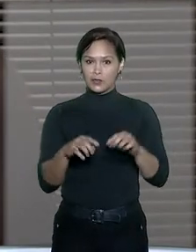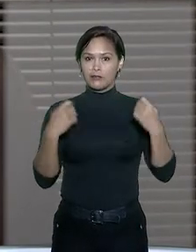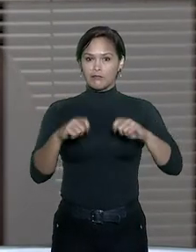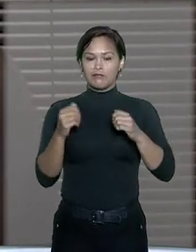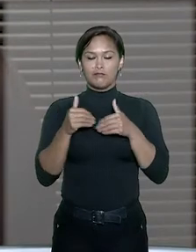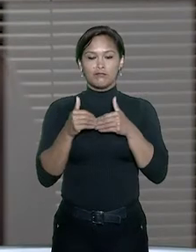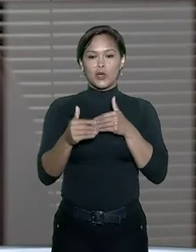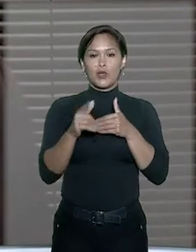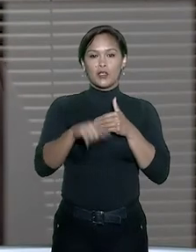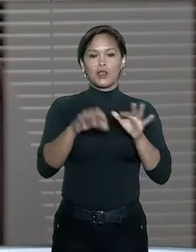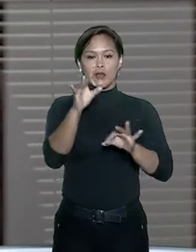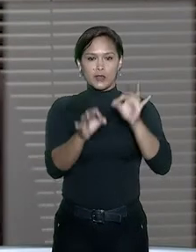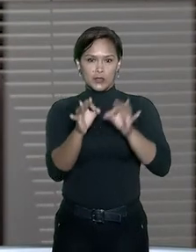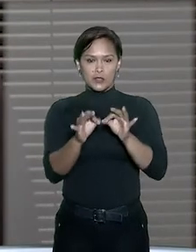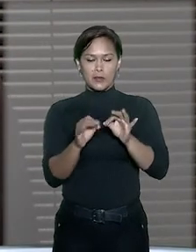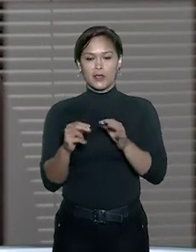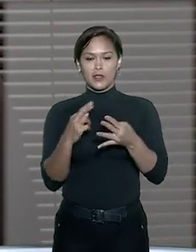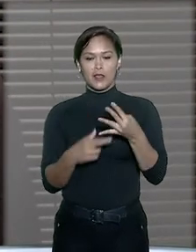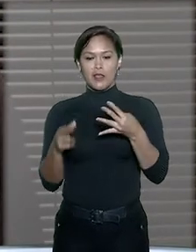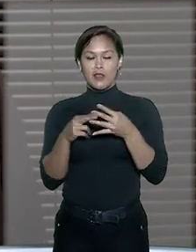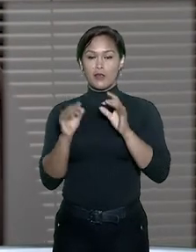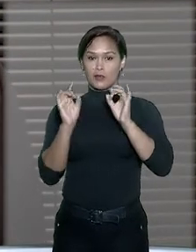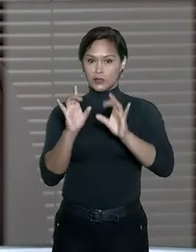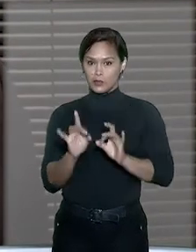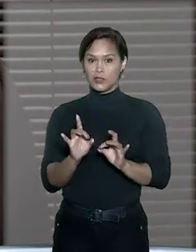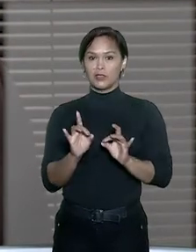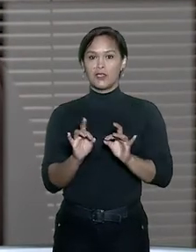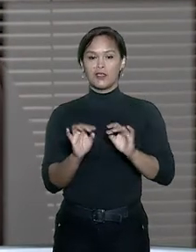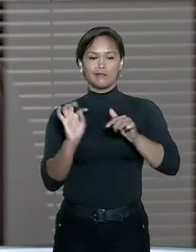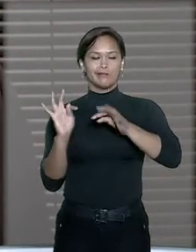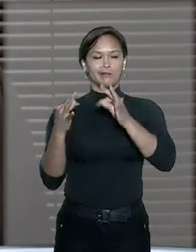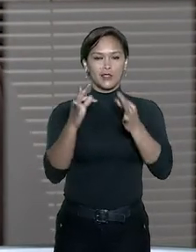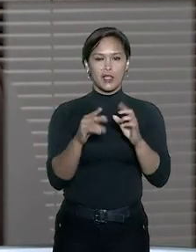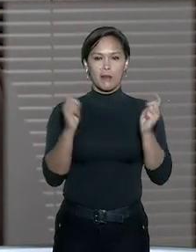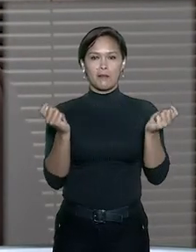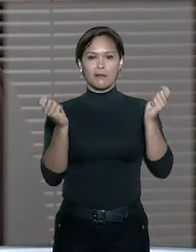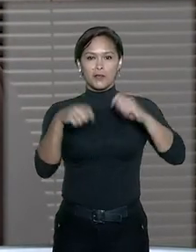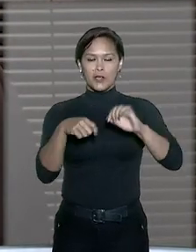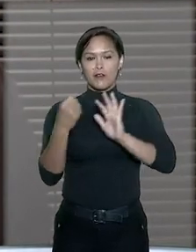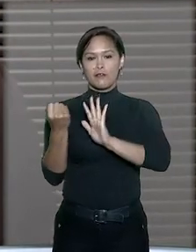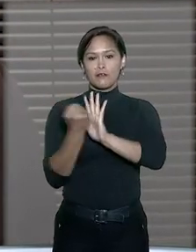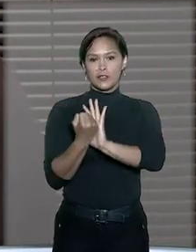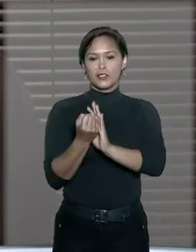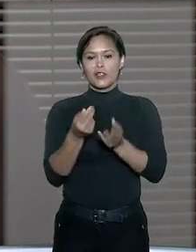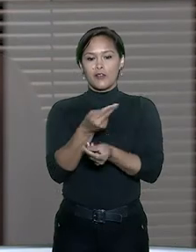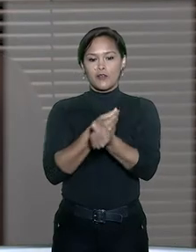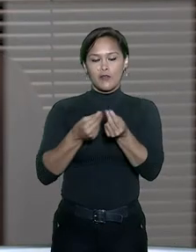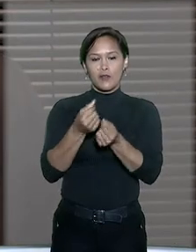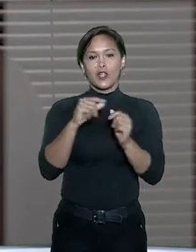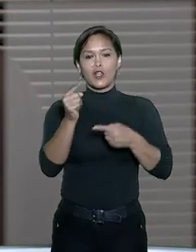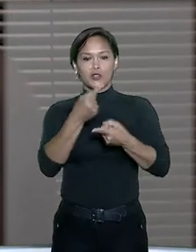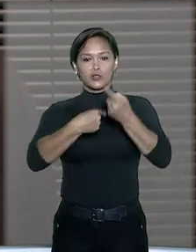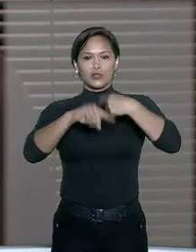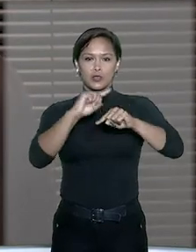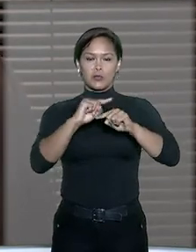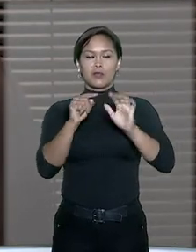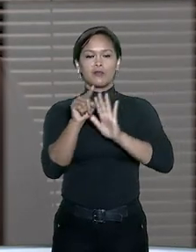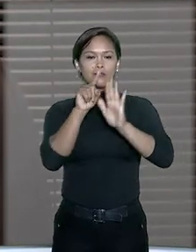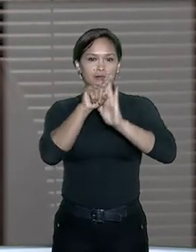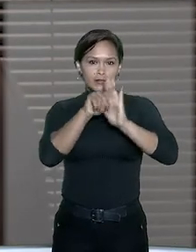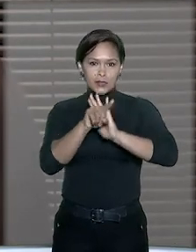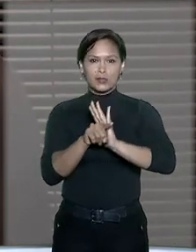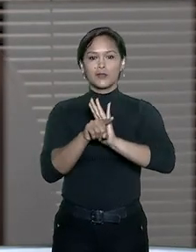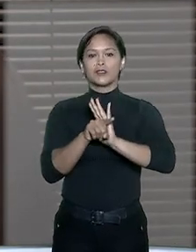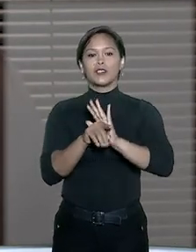prosseguir com o julgamento de recursos especiais que tratam da possibilidade de fixação dos honorários de sucumbência por apreciação